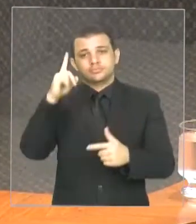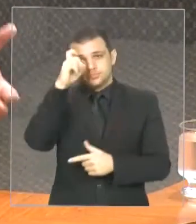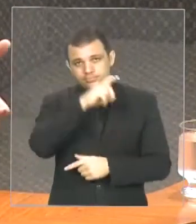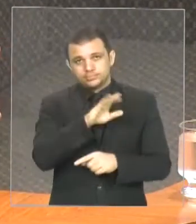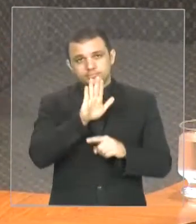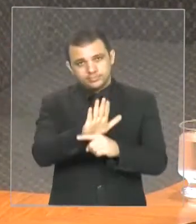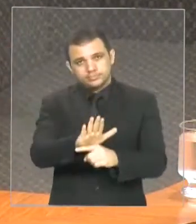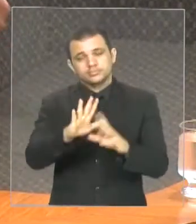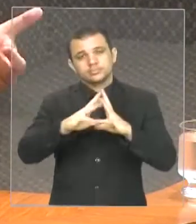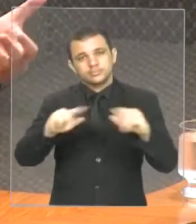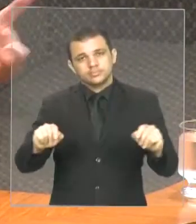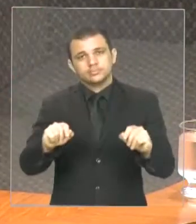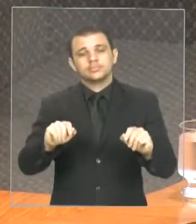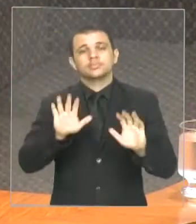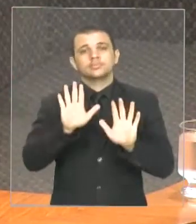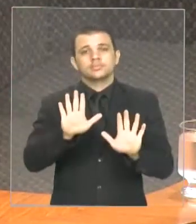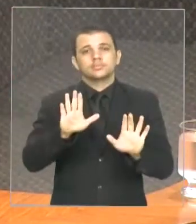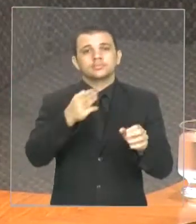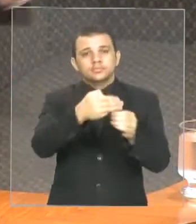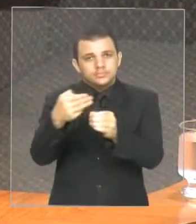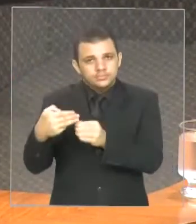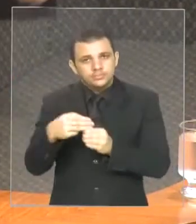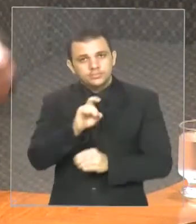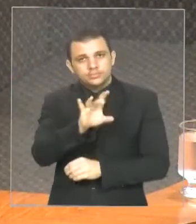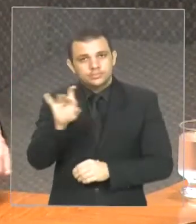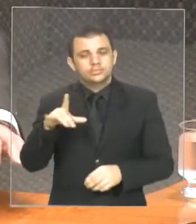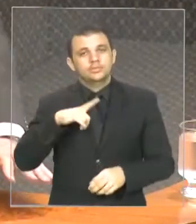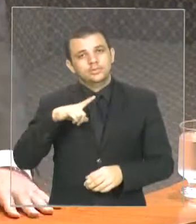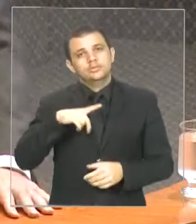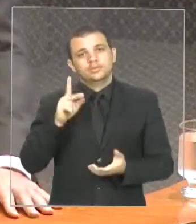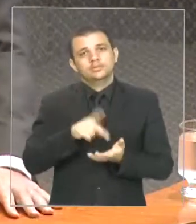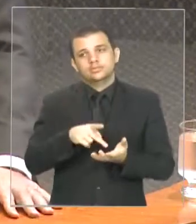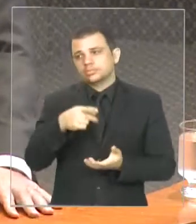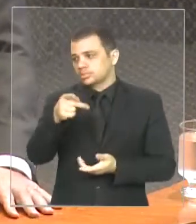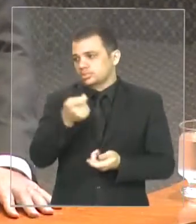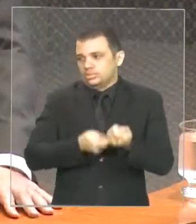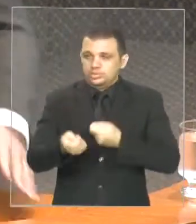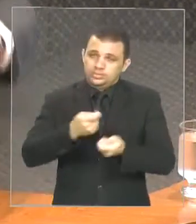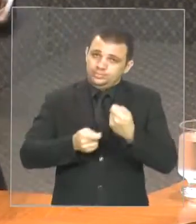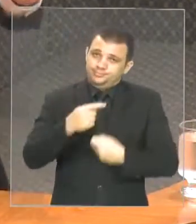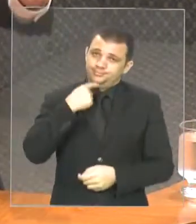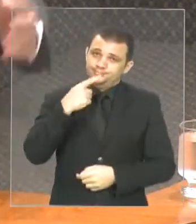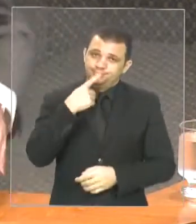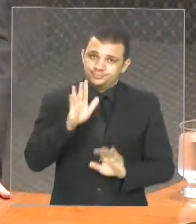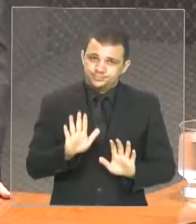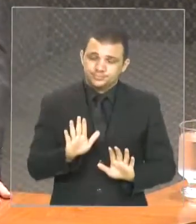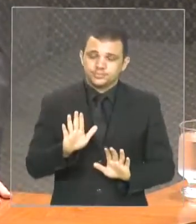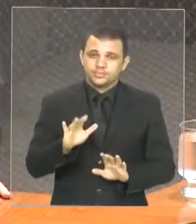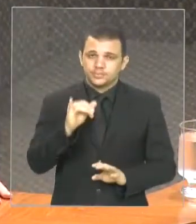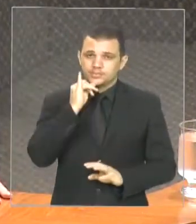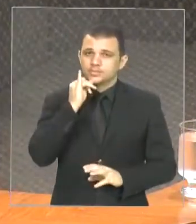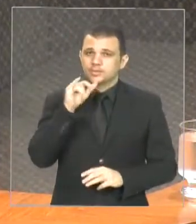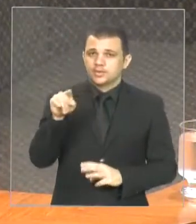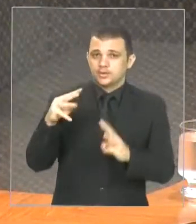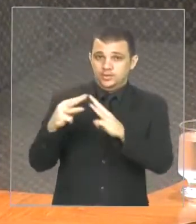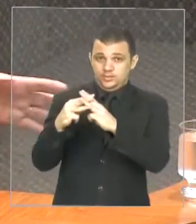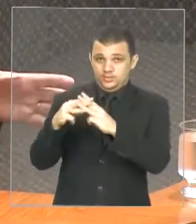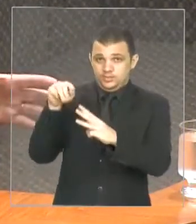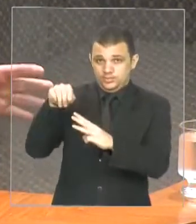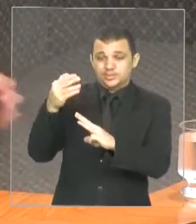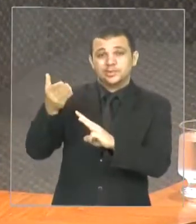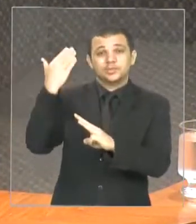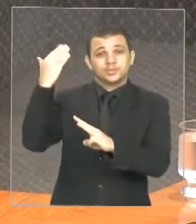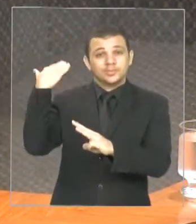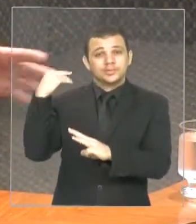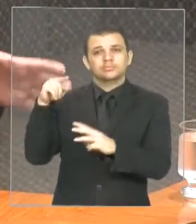municípios realmente, com a receita que tem, não têm condições de resolver. A Coab, ali era um caos no